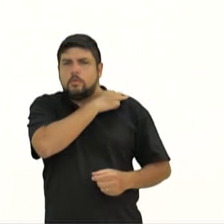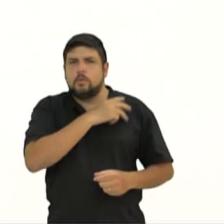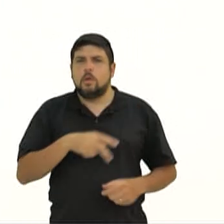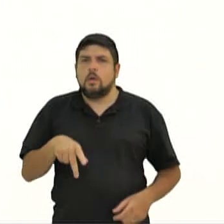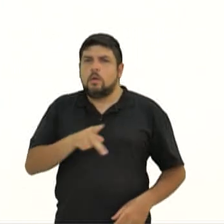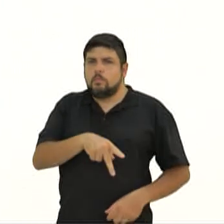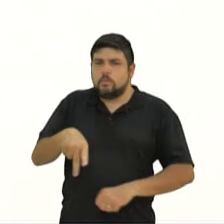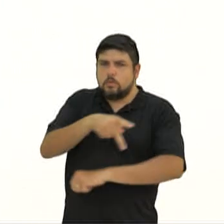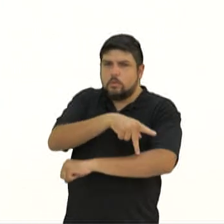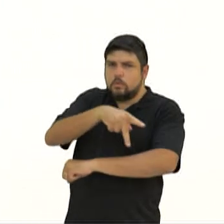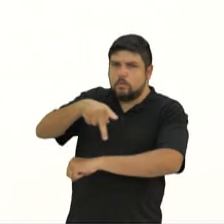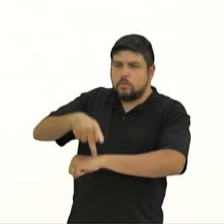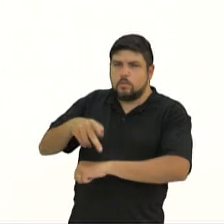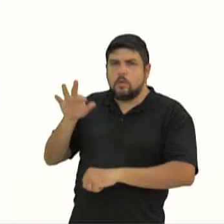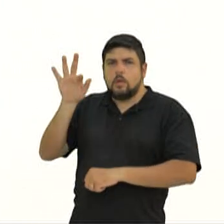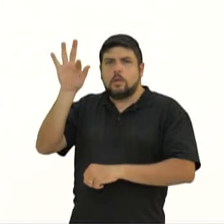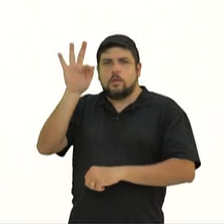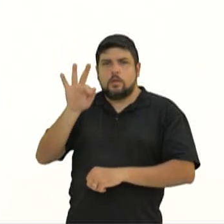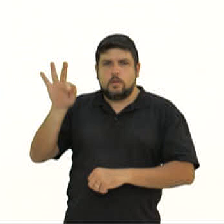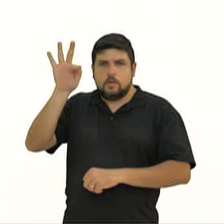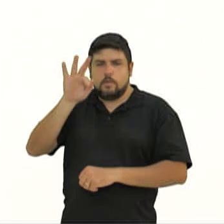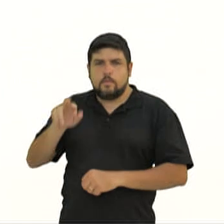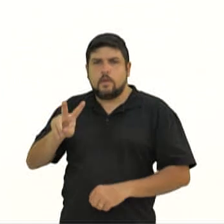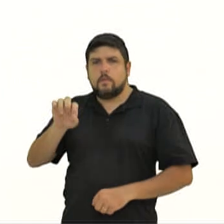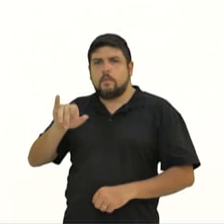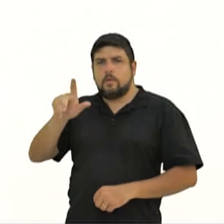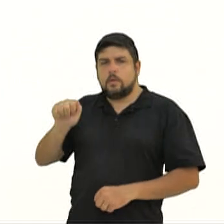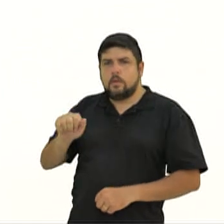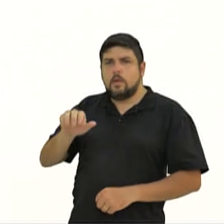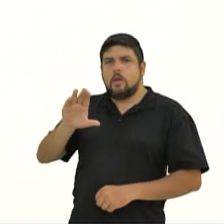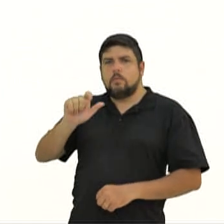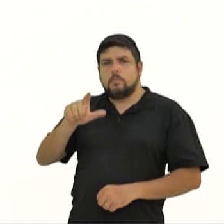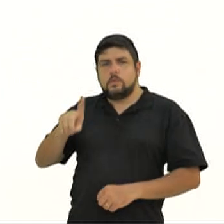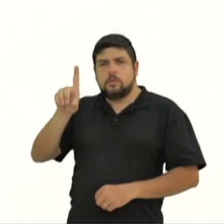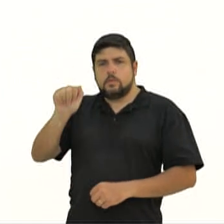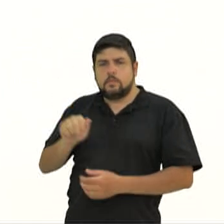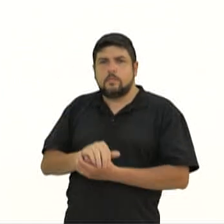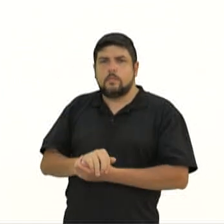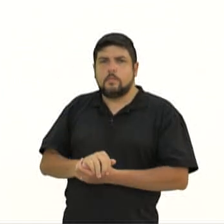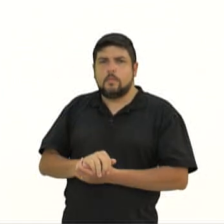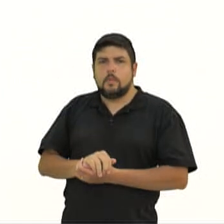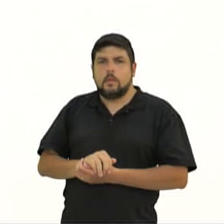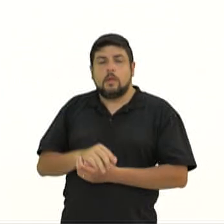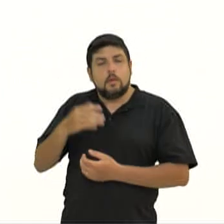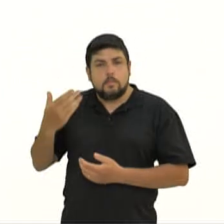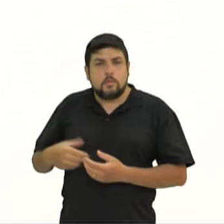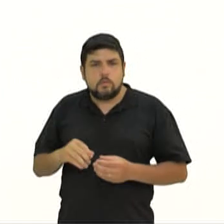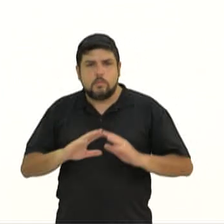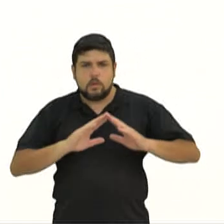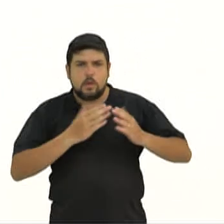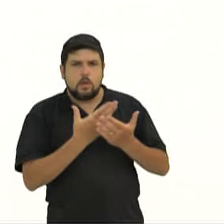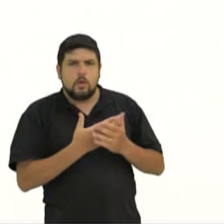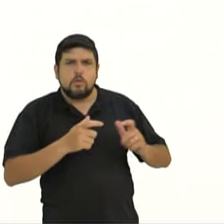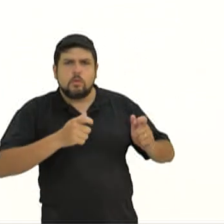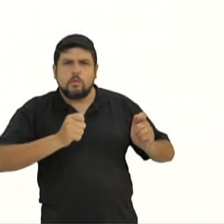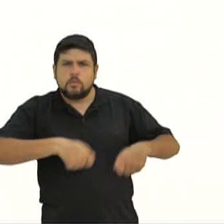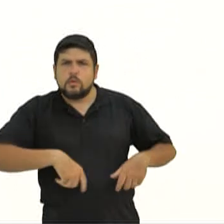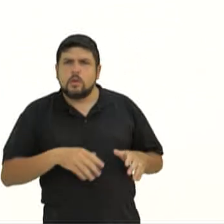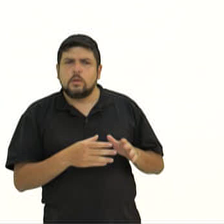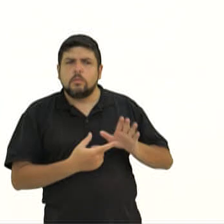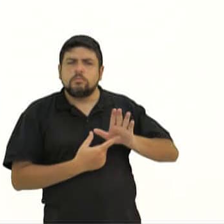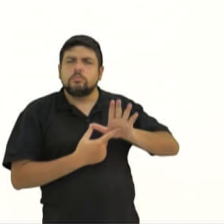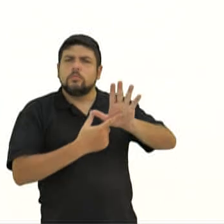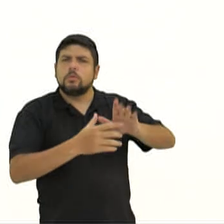pedagogia da Universidade Veiga de Almeida, a UVA, para a educadora, escolas podem apresentar mais sobre as áreas para os